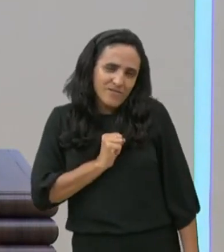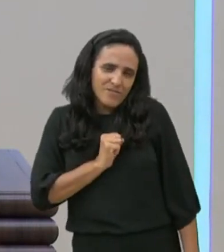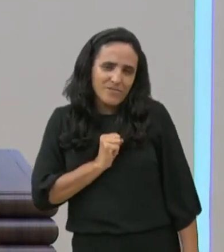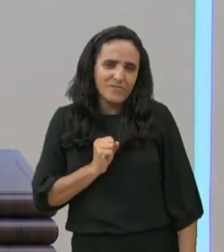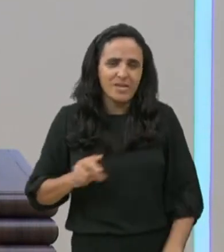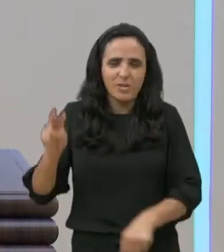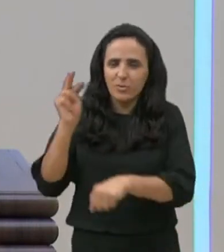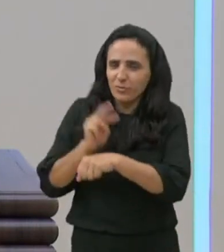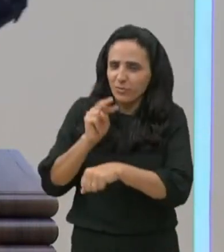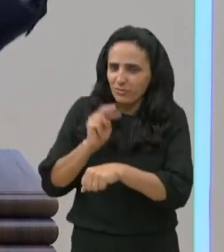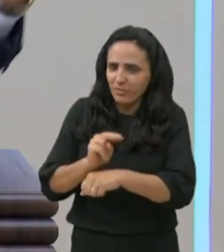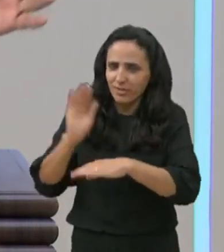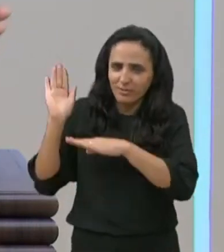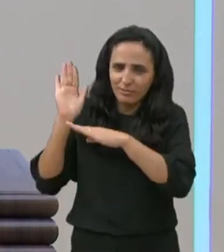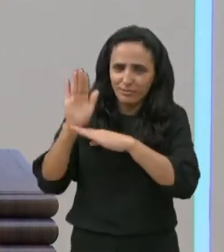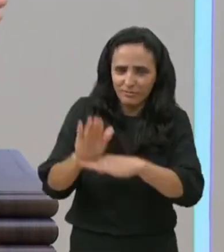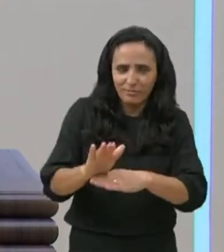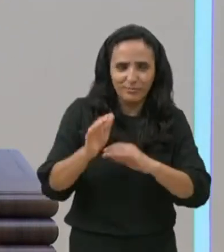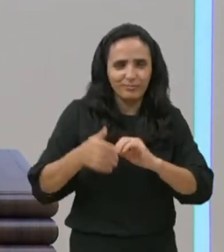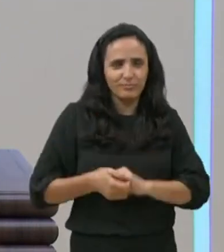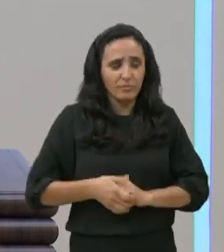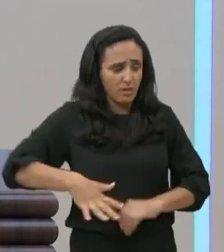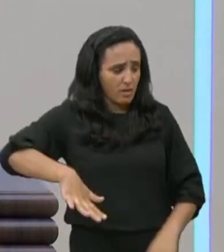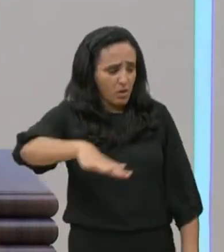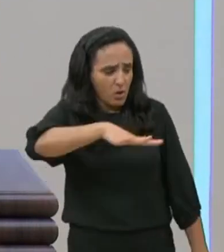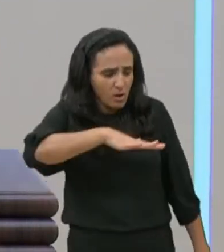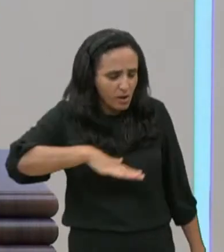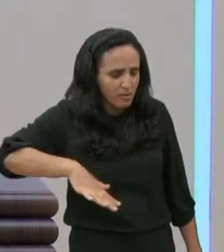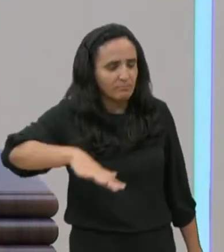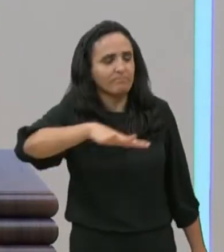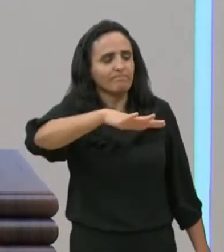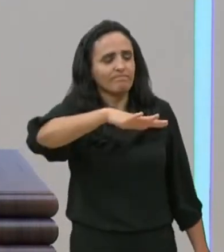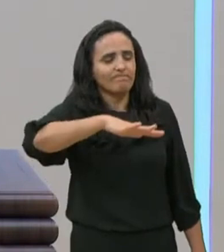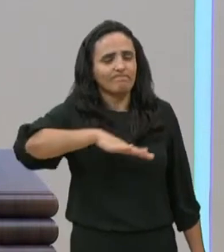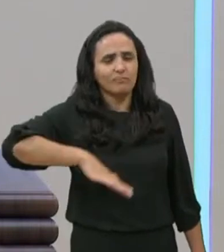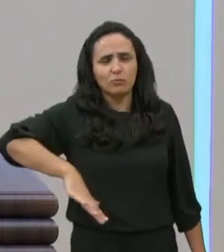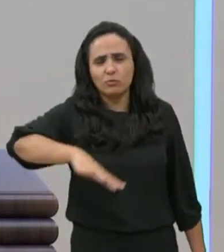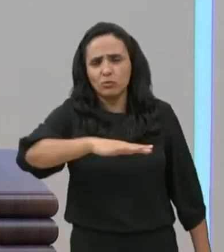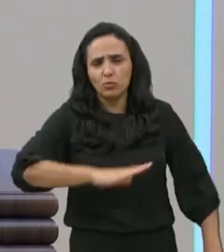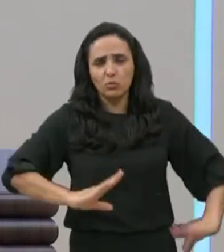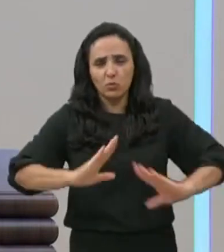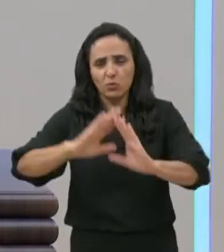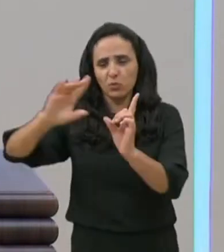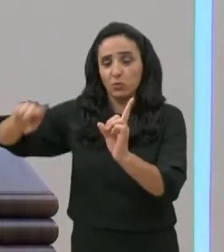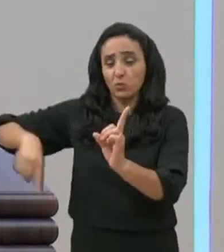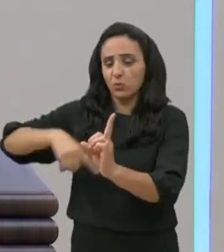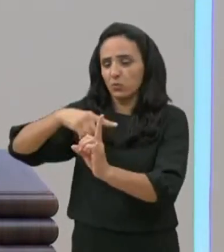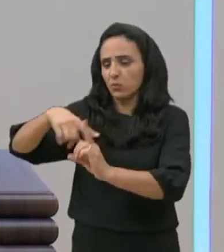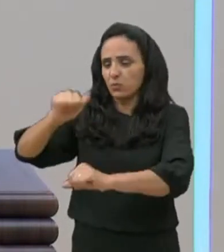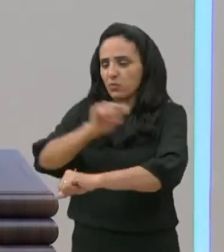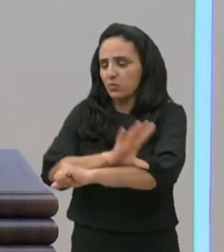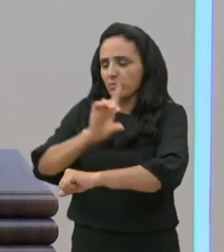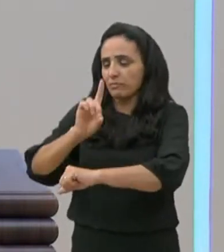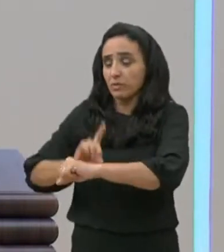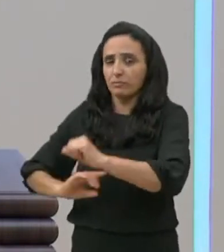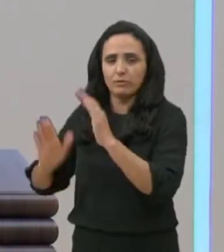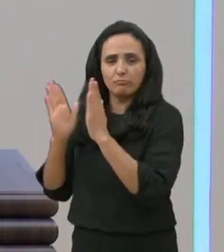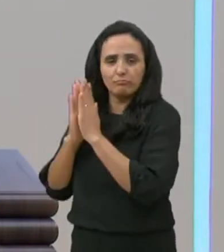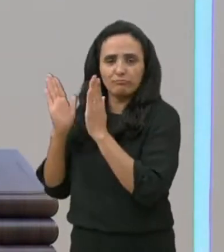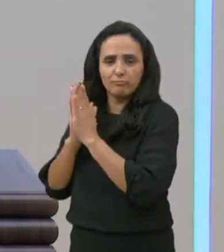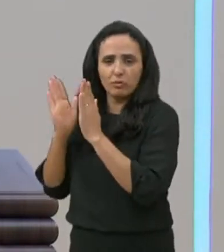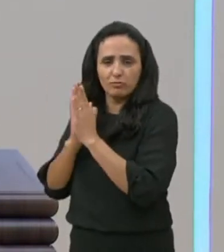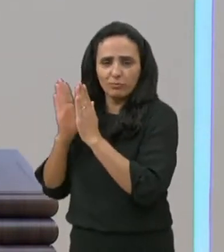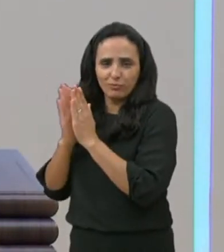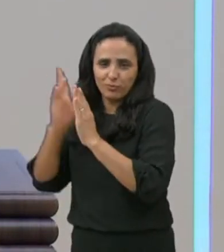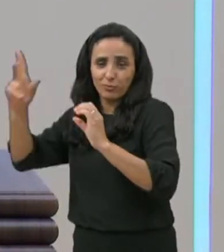neste momento, um grande grupo, de intercessores, estão formados, em roda do mundo, através da